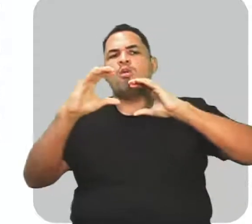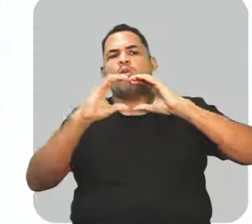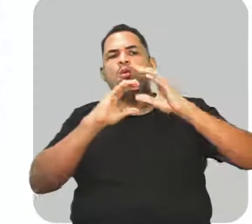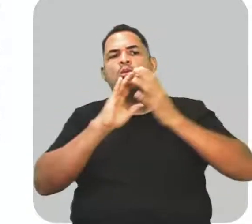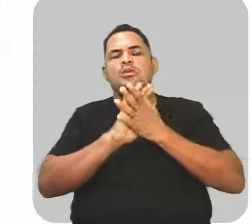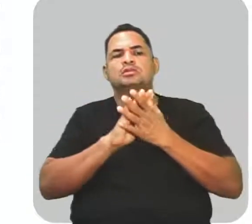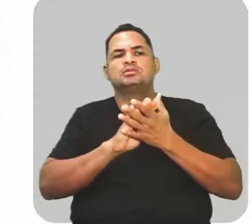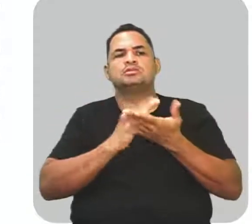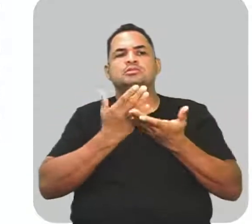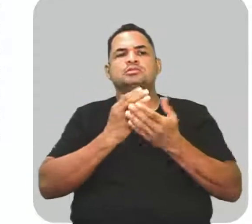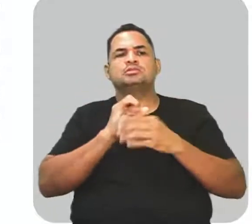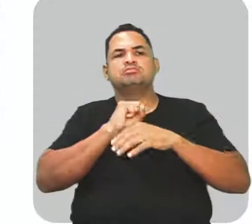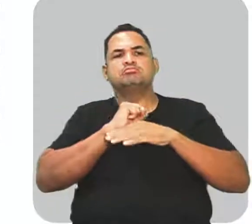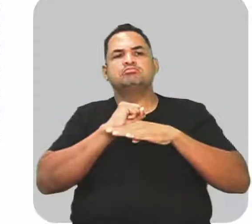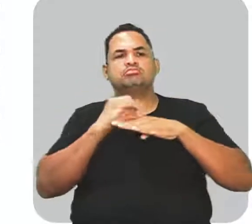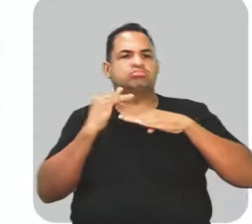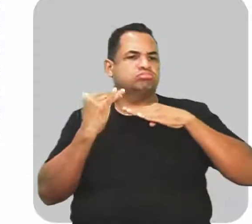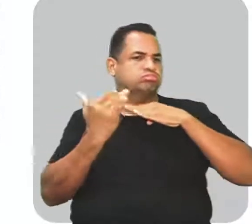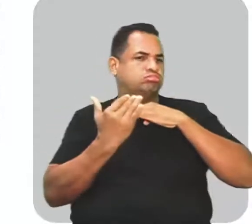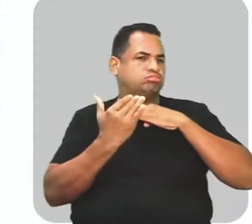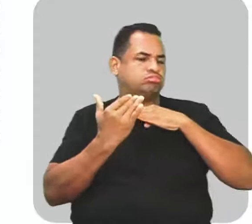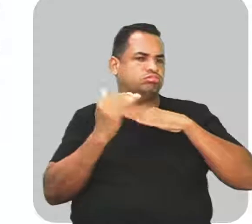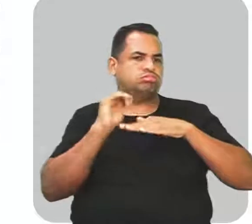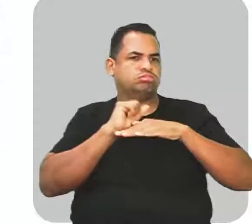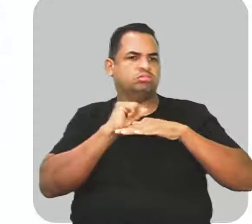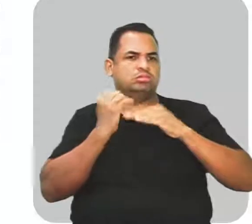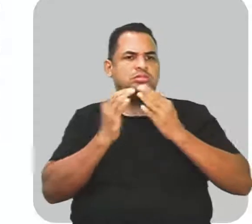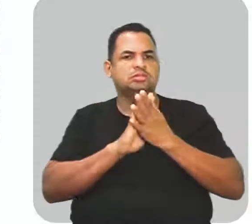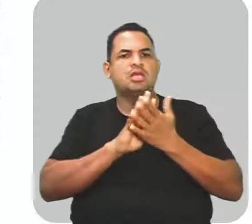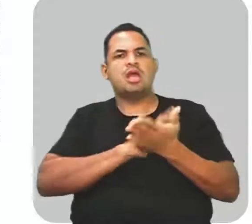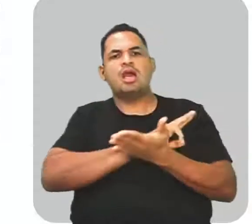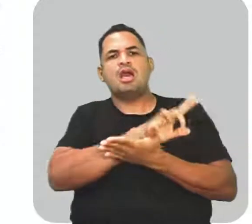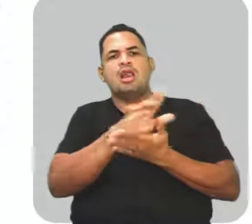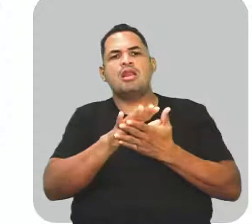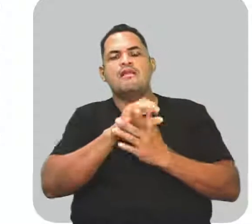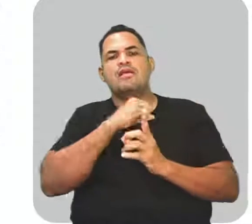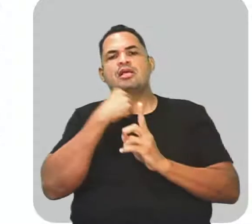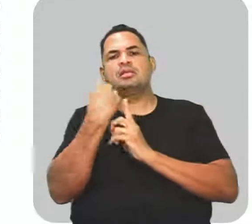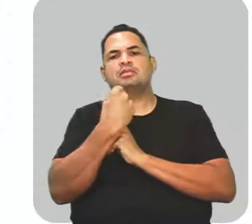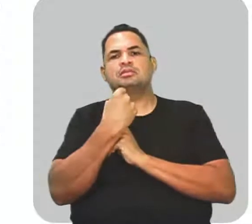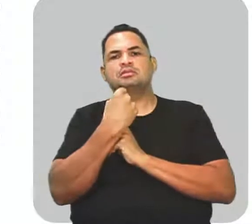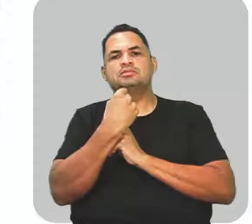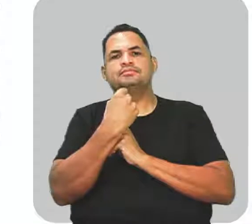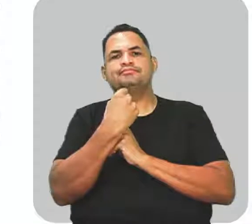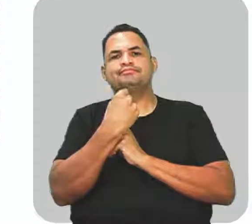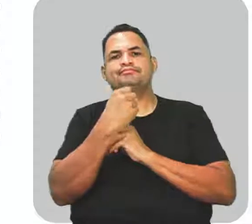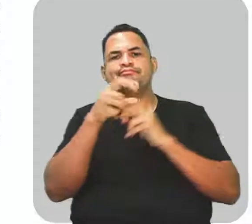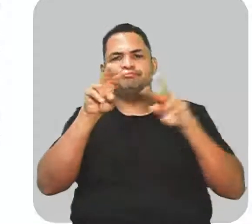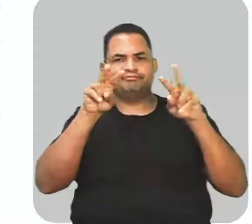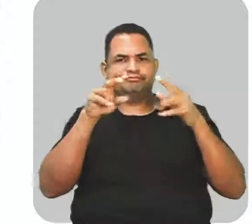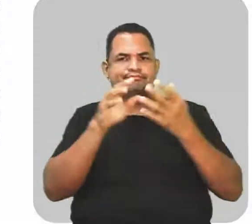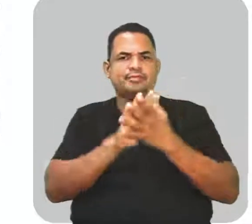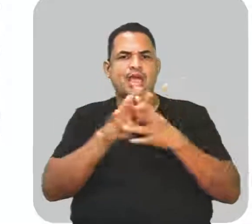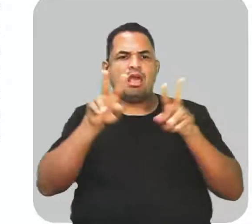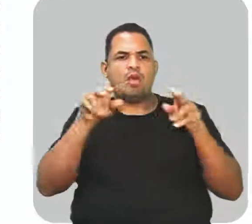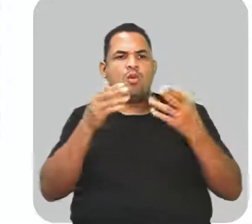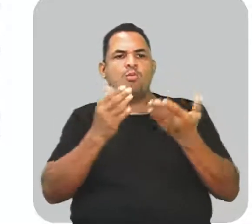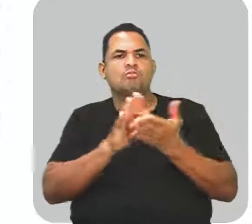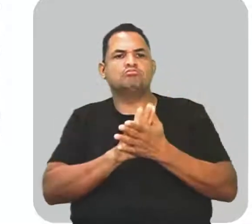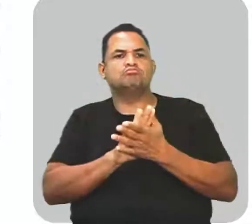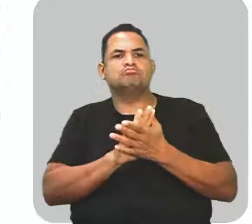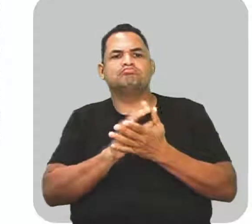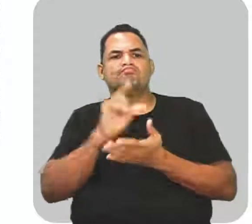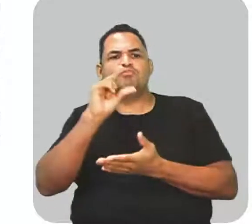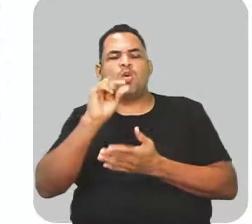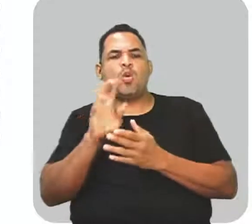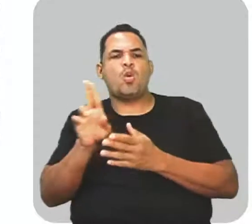e das mídias visuais, abre aspas, as diferenças sociais, fecha aspas, é um tema pouco